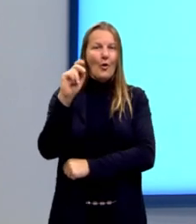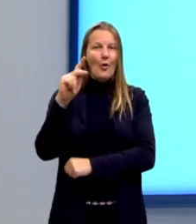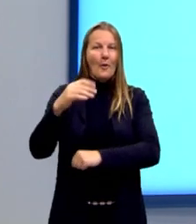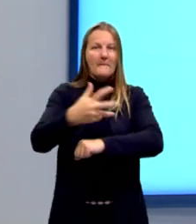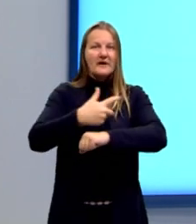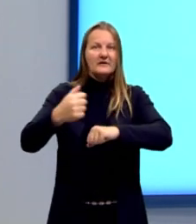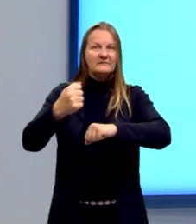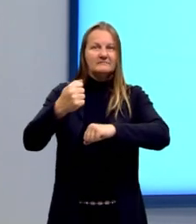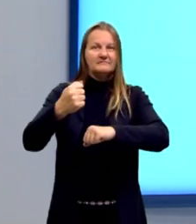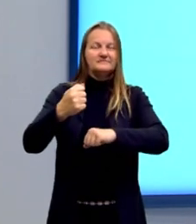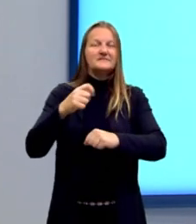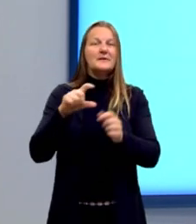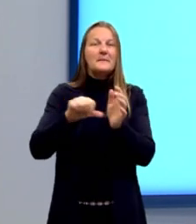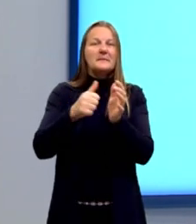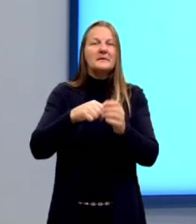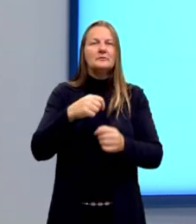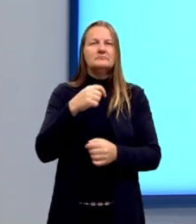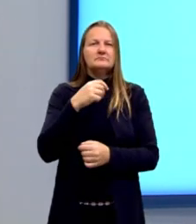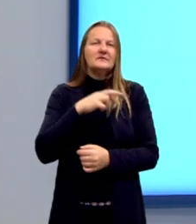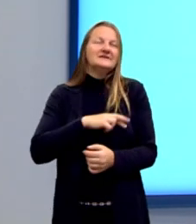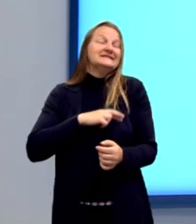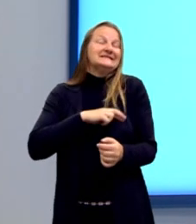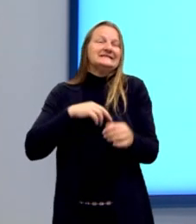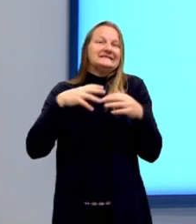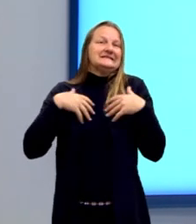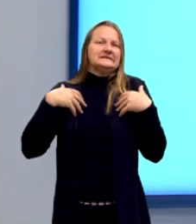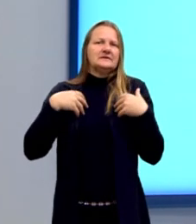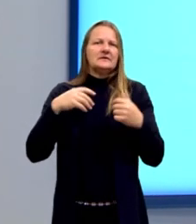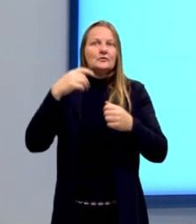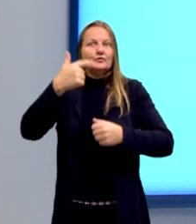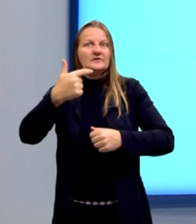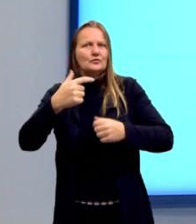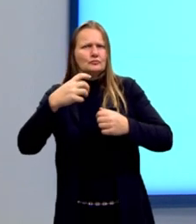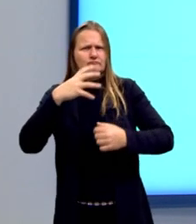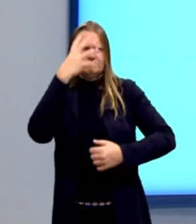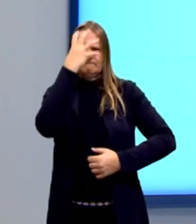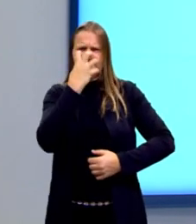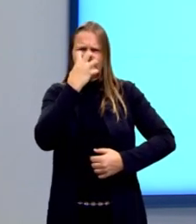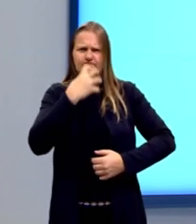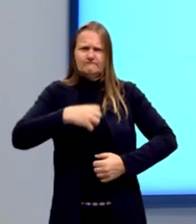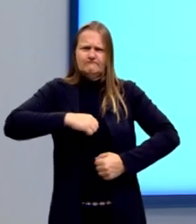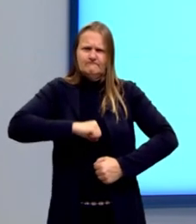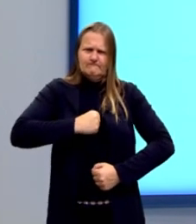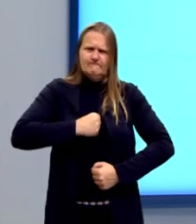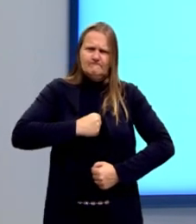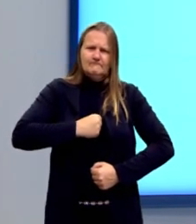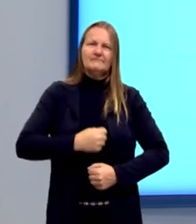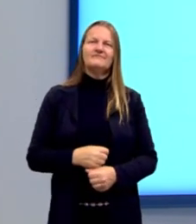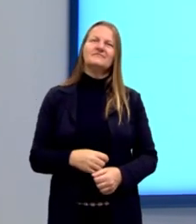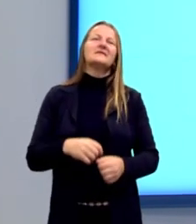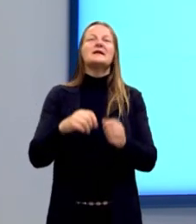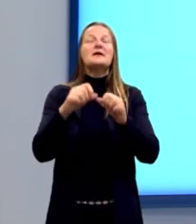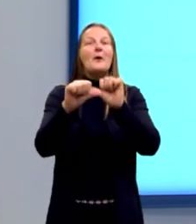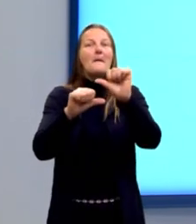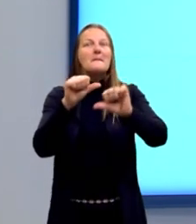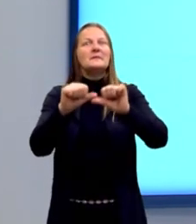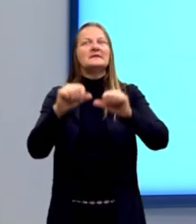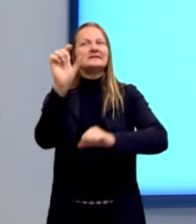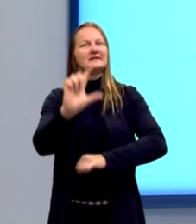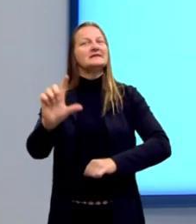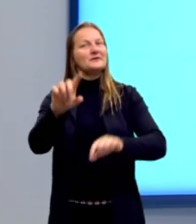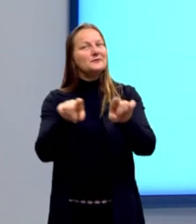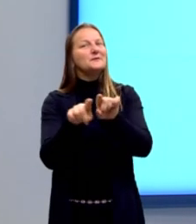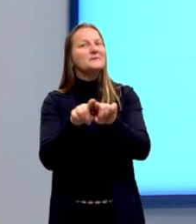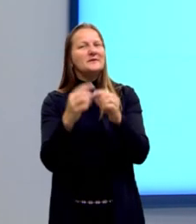contente e aqui ele já fica com uma carinha de mais bravo. Então, temos aqui nessa... a gente brinca que é uma mudança daquela